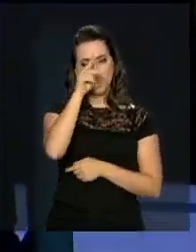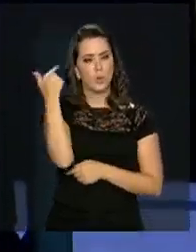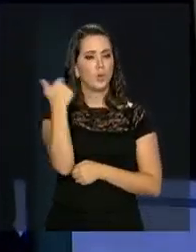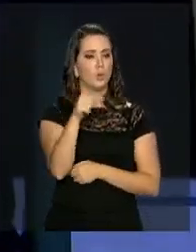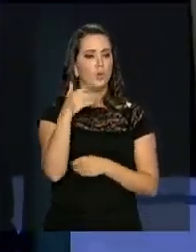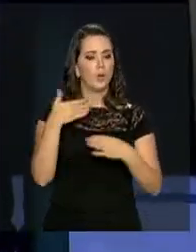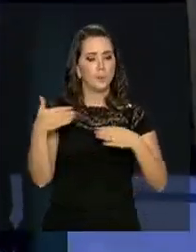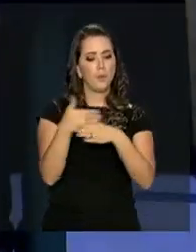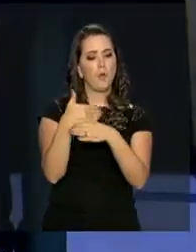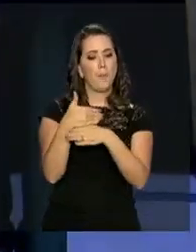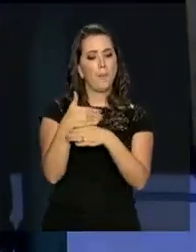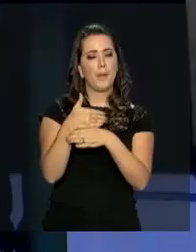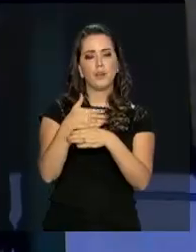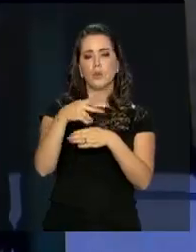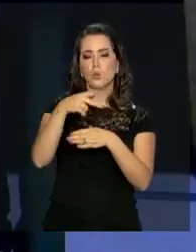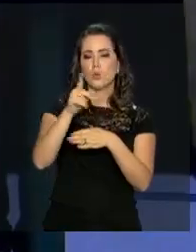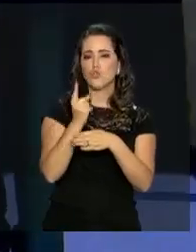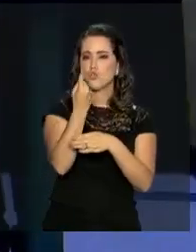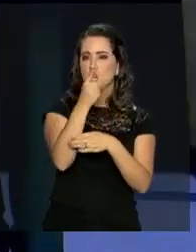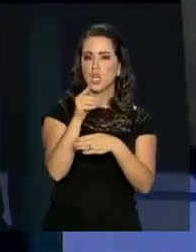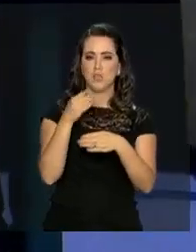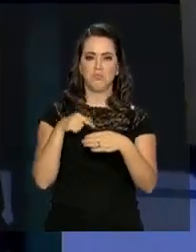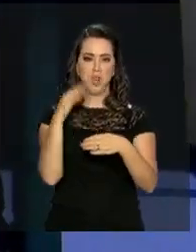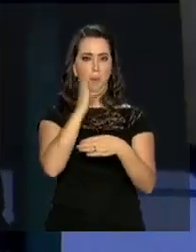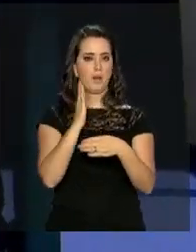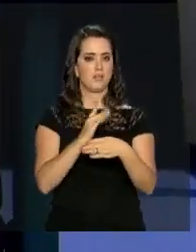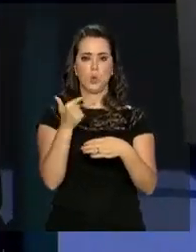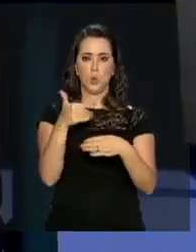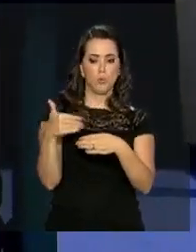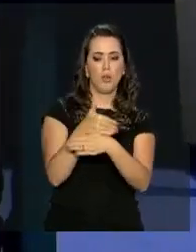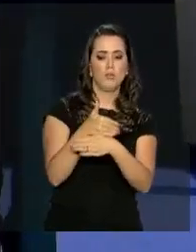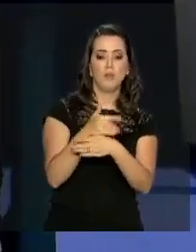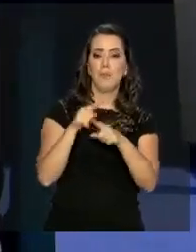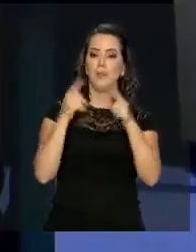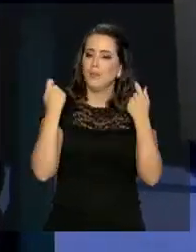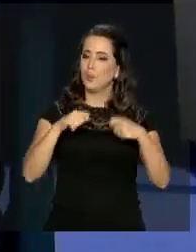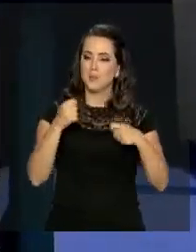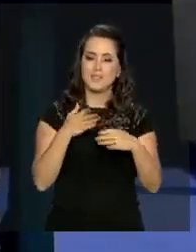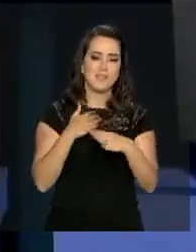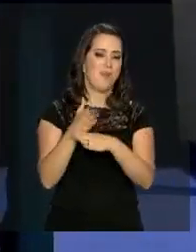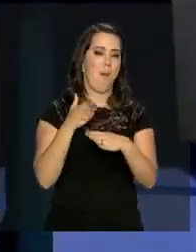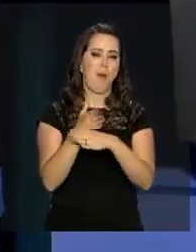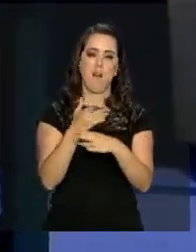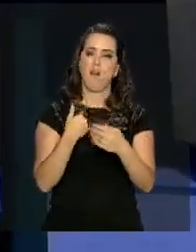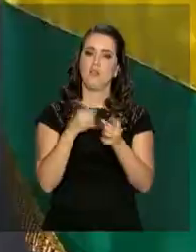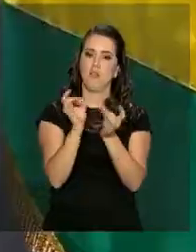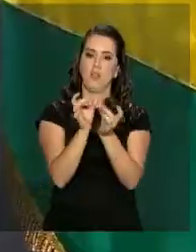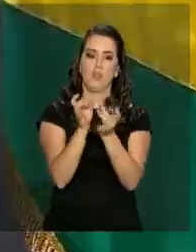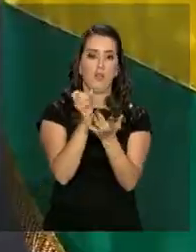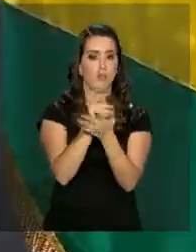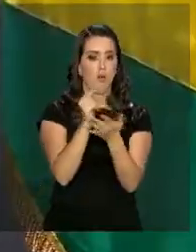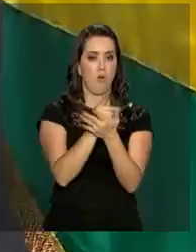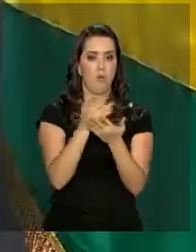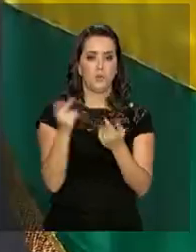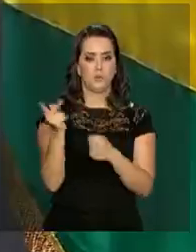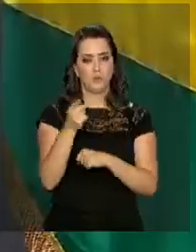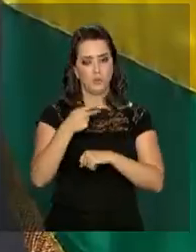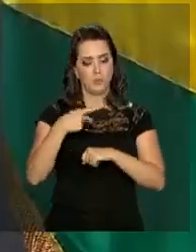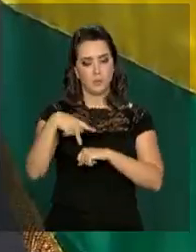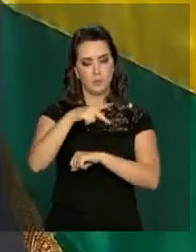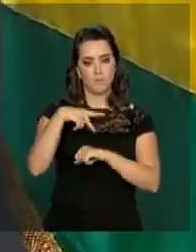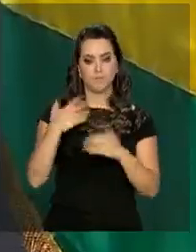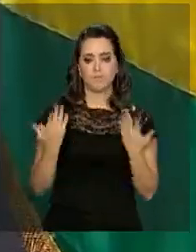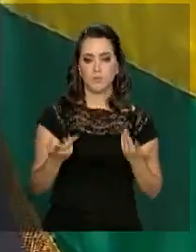existe fronteira física entre Chile e Brasil, e por isso não deve haver barreira no comércio entre as duas nações.